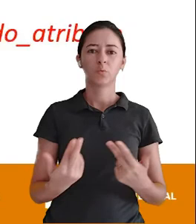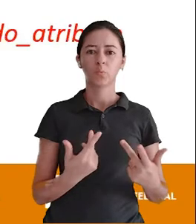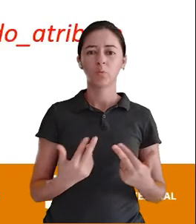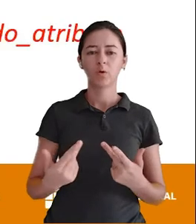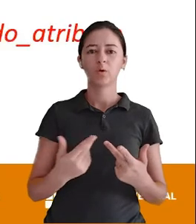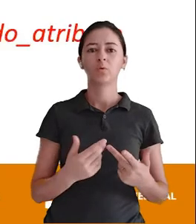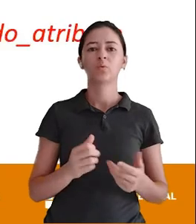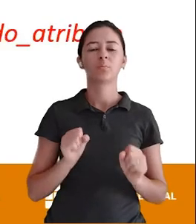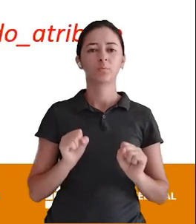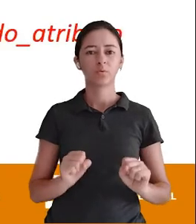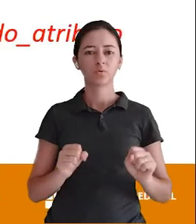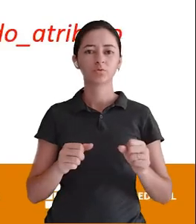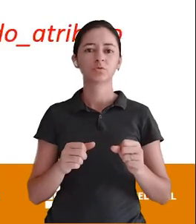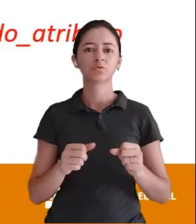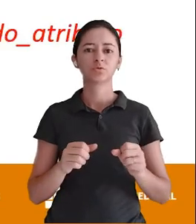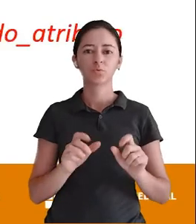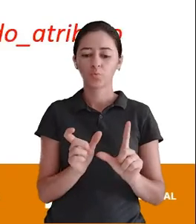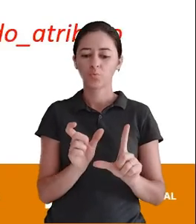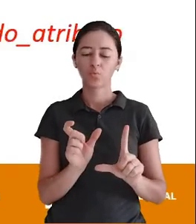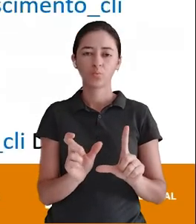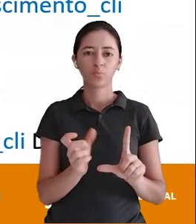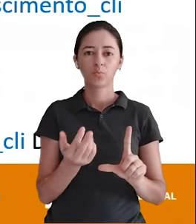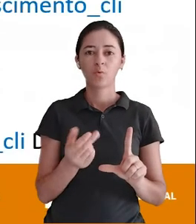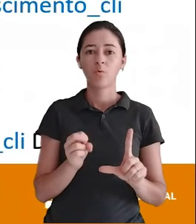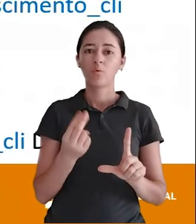o mesmo Se for novo Ele já muda automático Tá bom